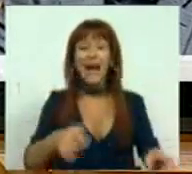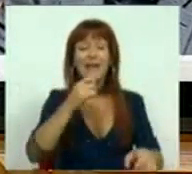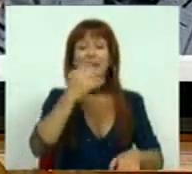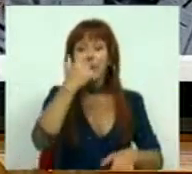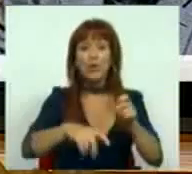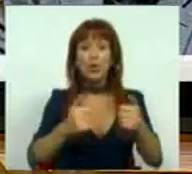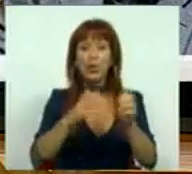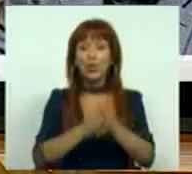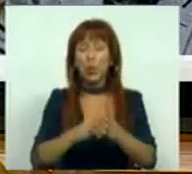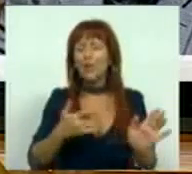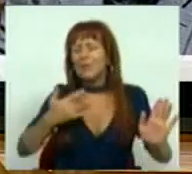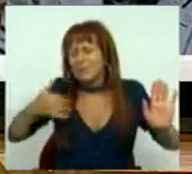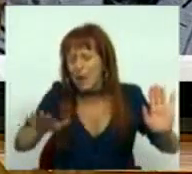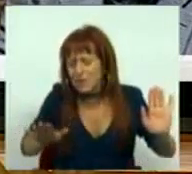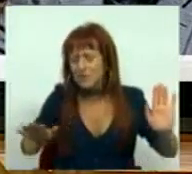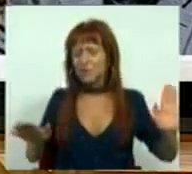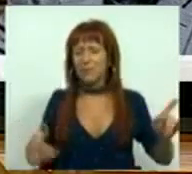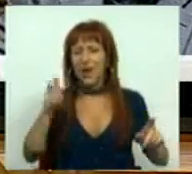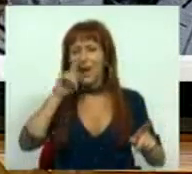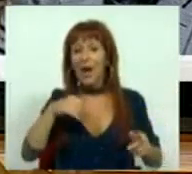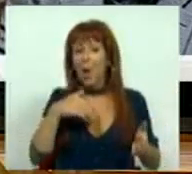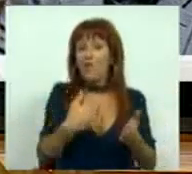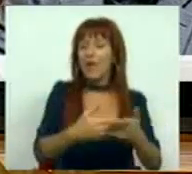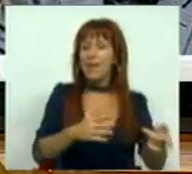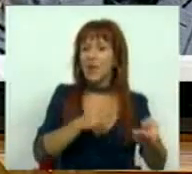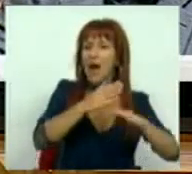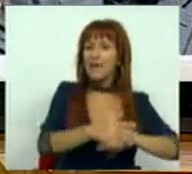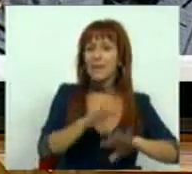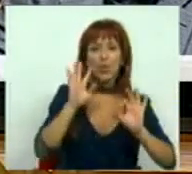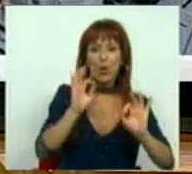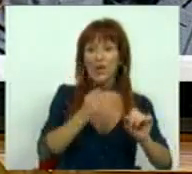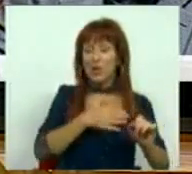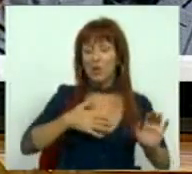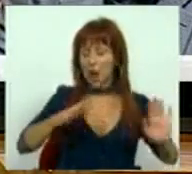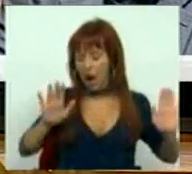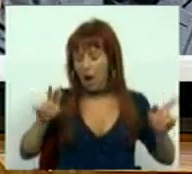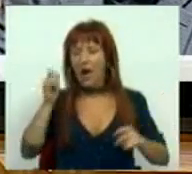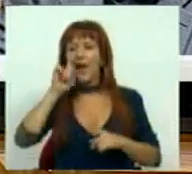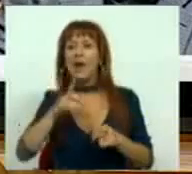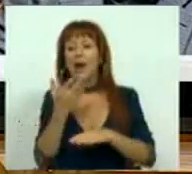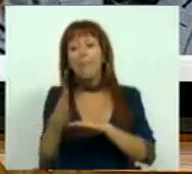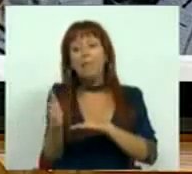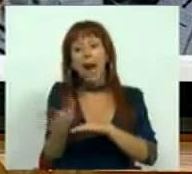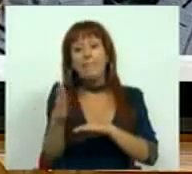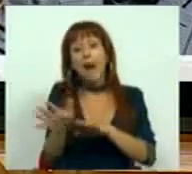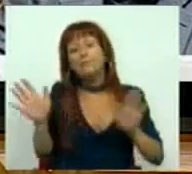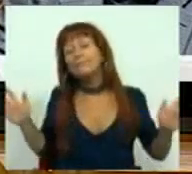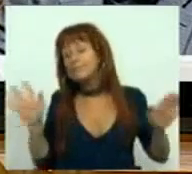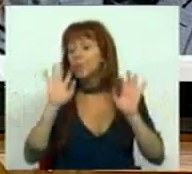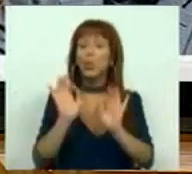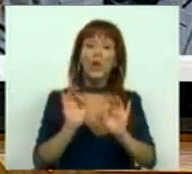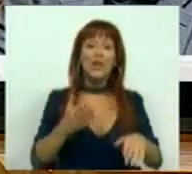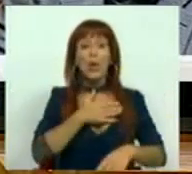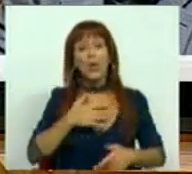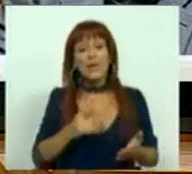Não nos dizendo, no entanto, a quem não vamos dar acesso aos cuidados de saúde e quem vai ser excluído desses cuidados